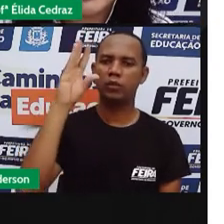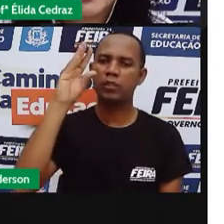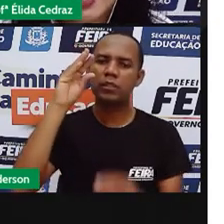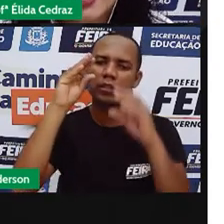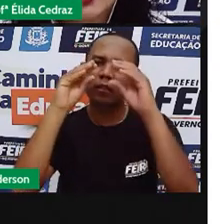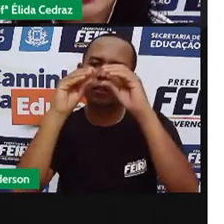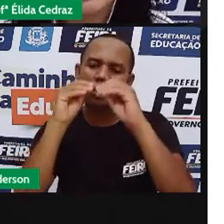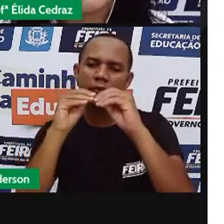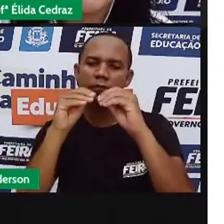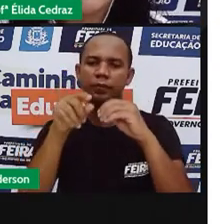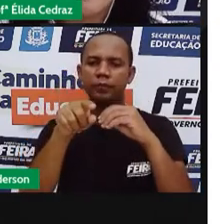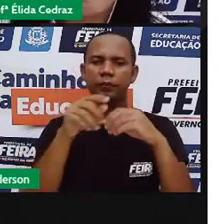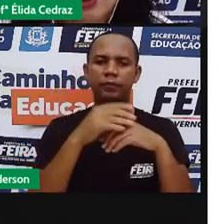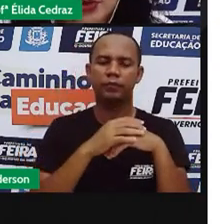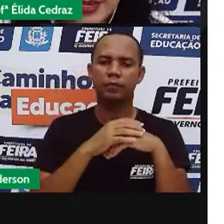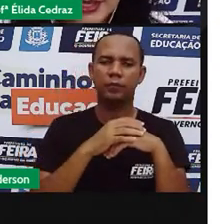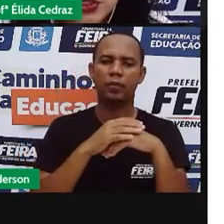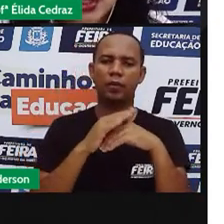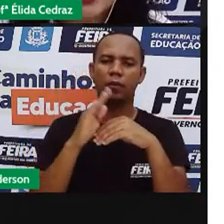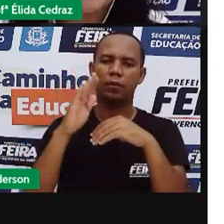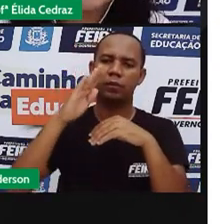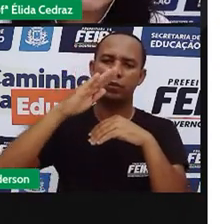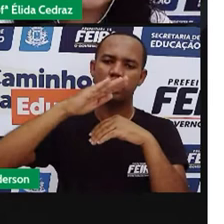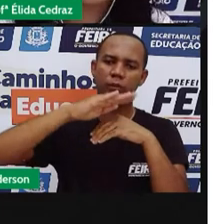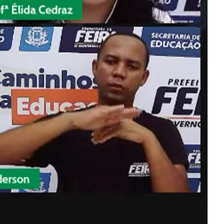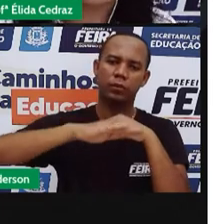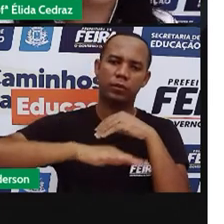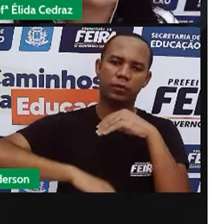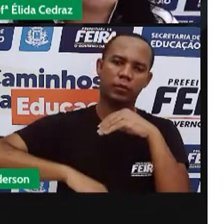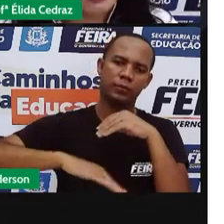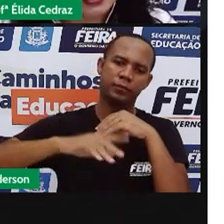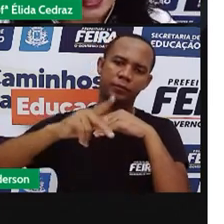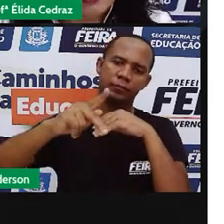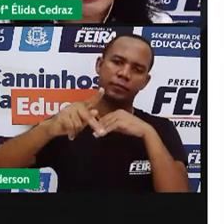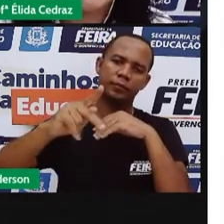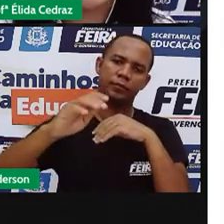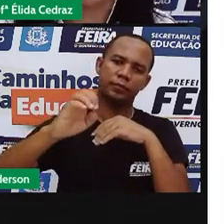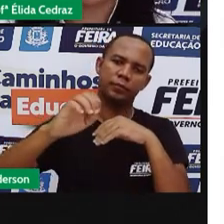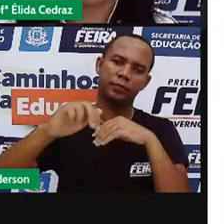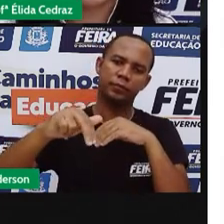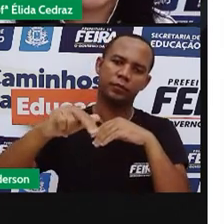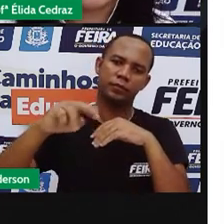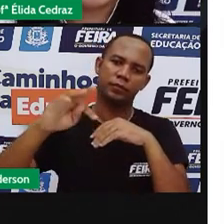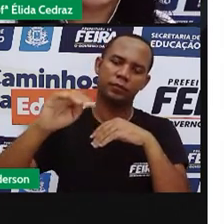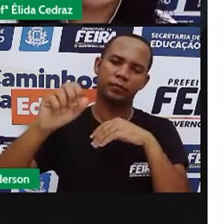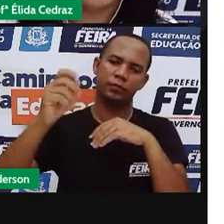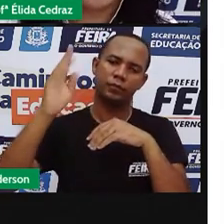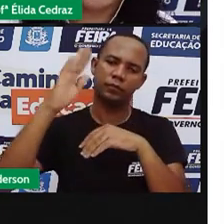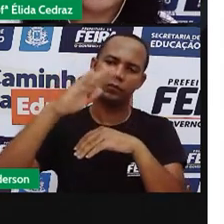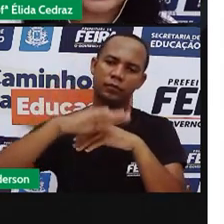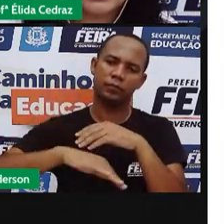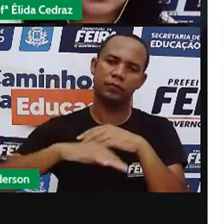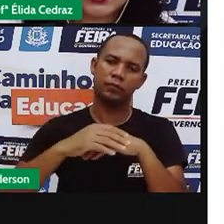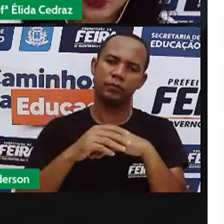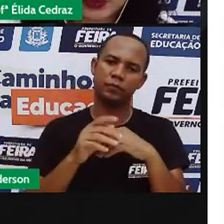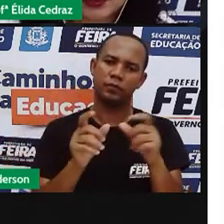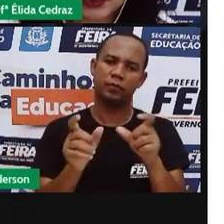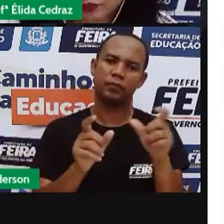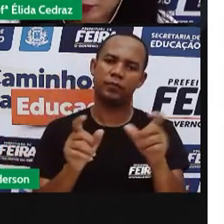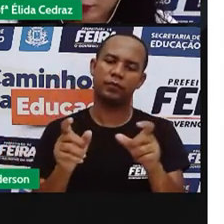de nascente é corrente. Todas as palavras possuem um